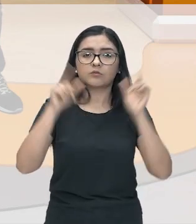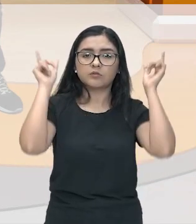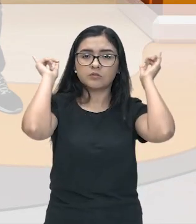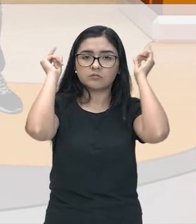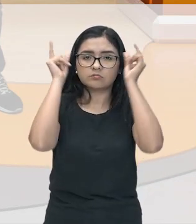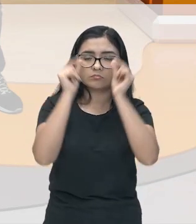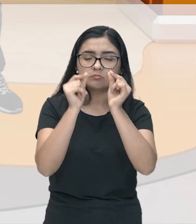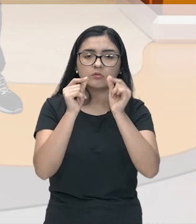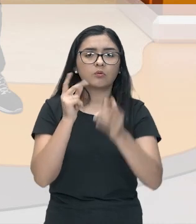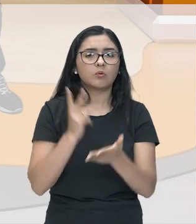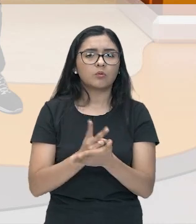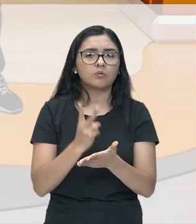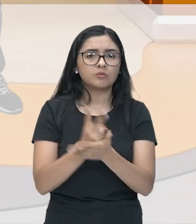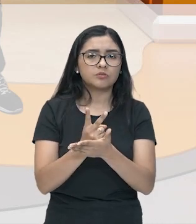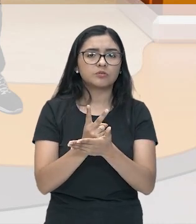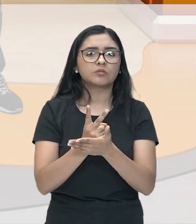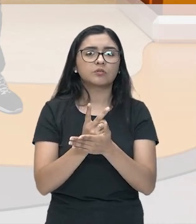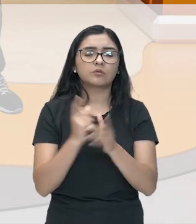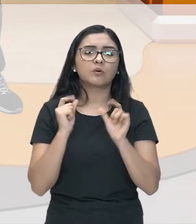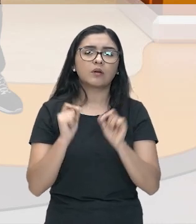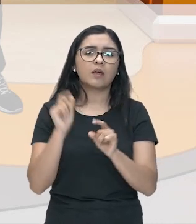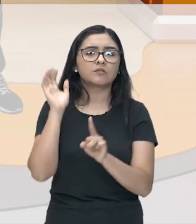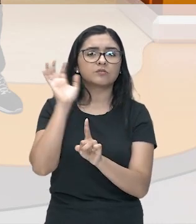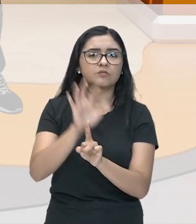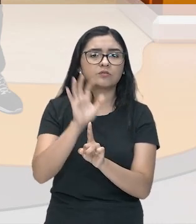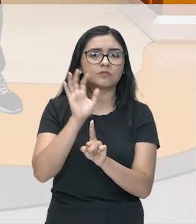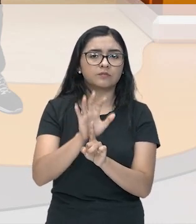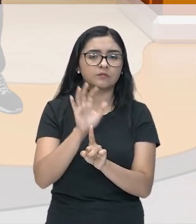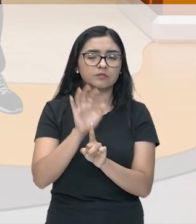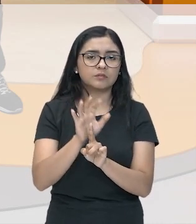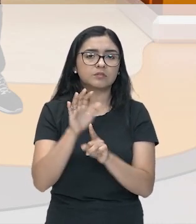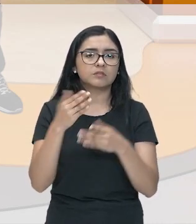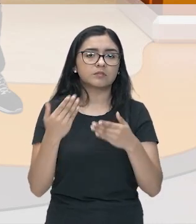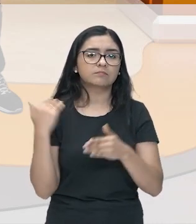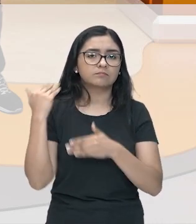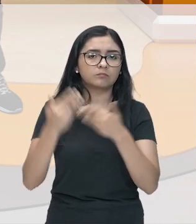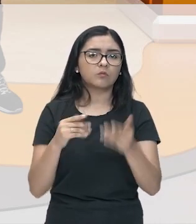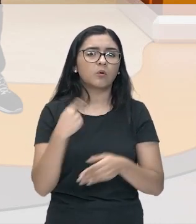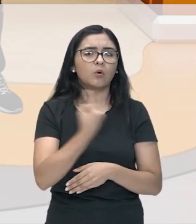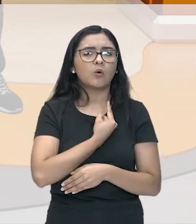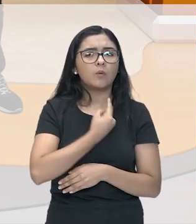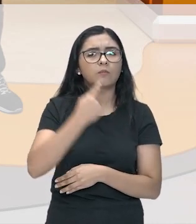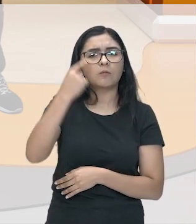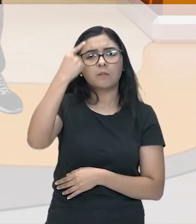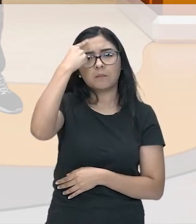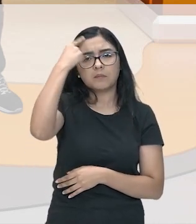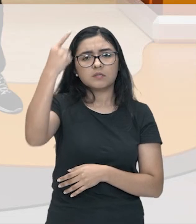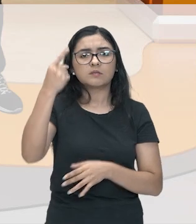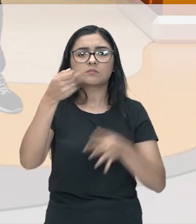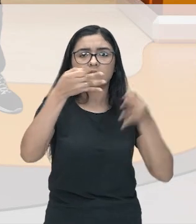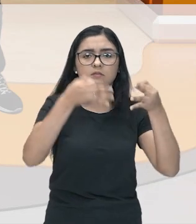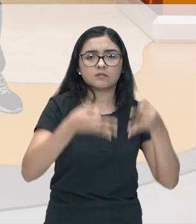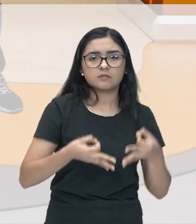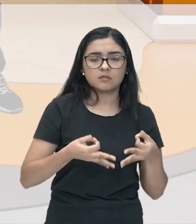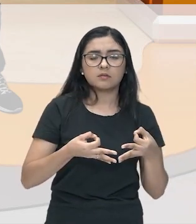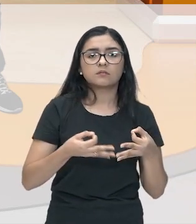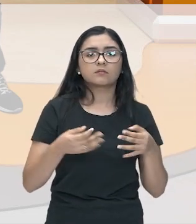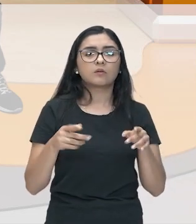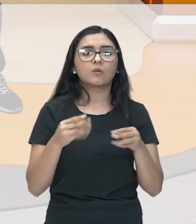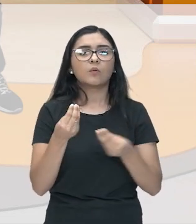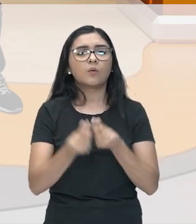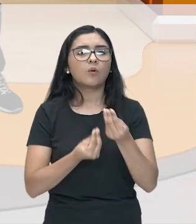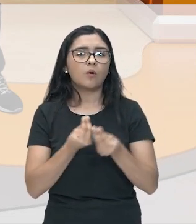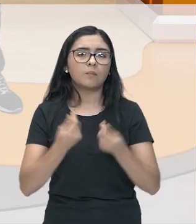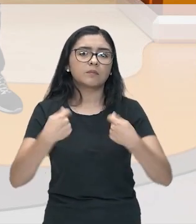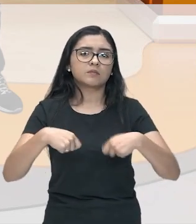continuam a nos guiar na forma como pensamos sobre o que é certo e como devemos